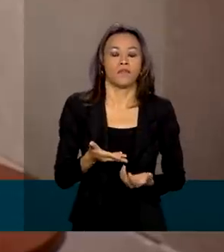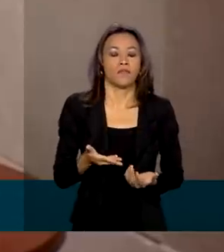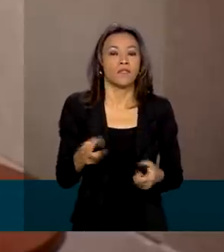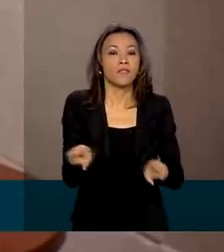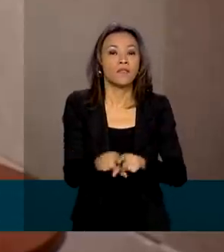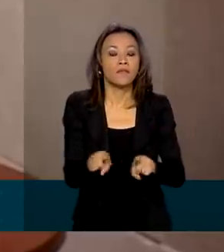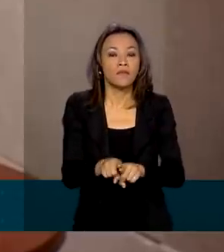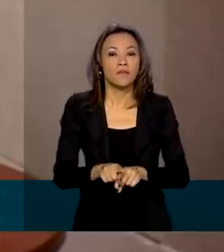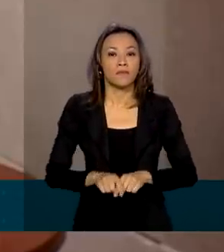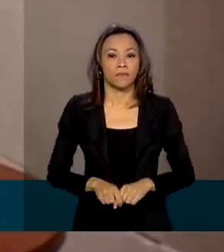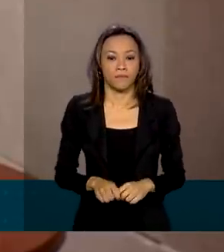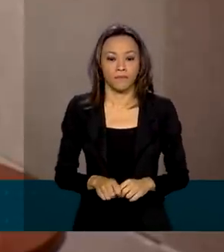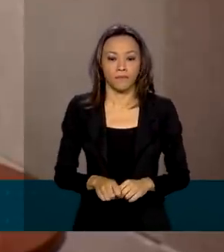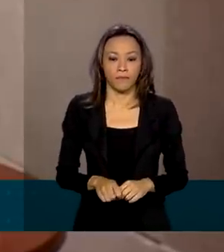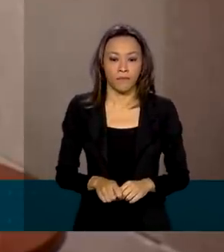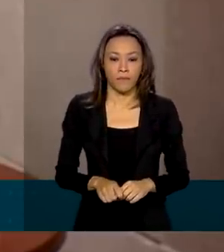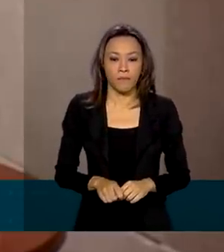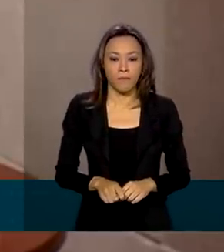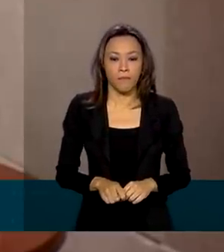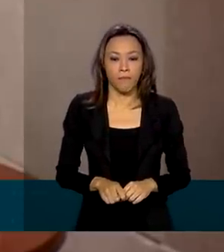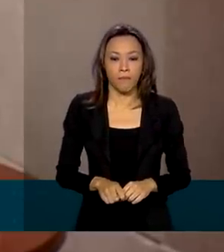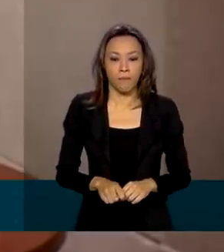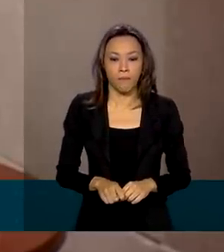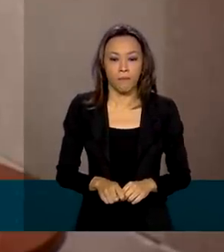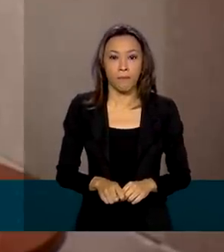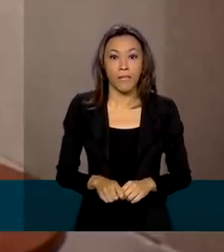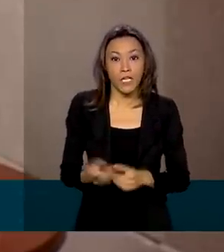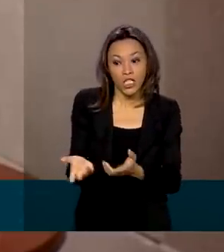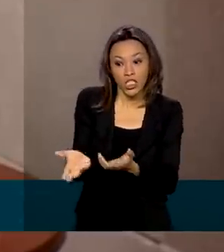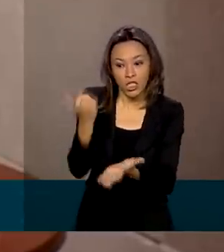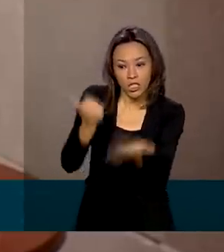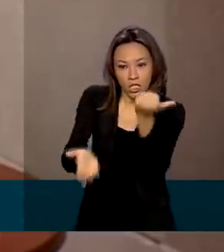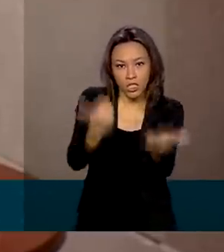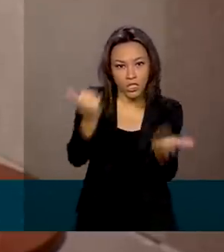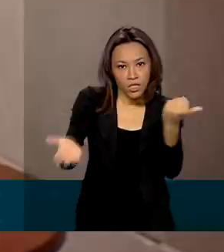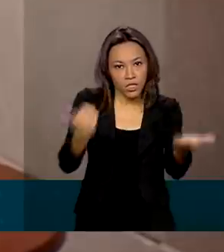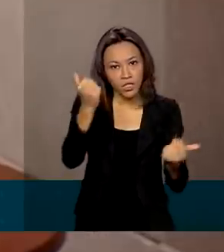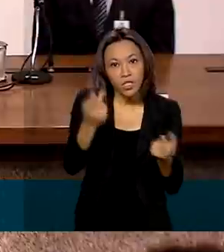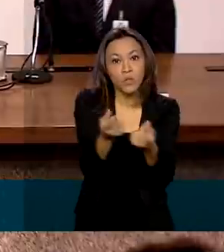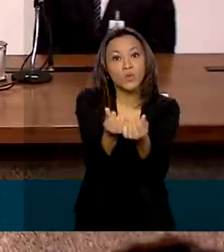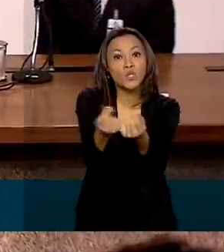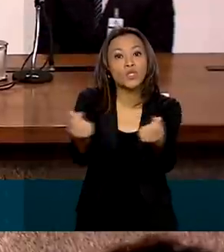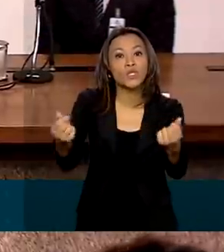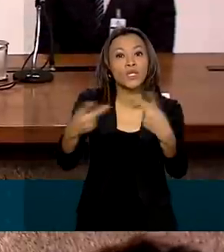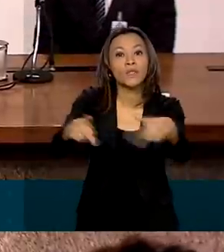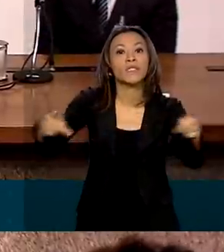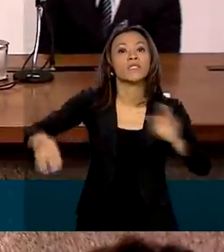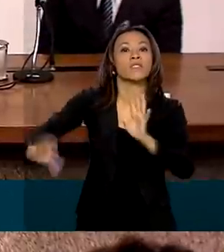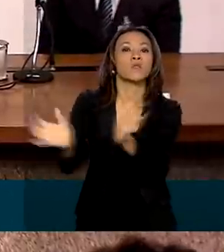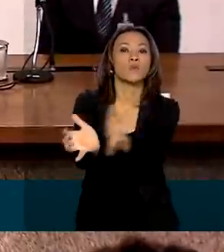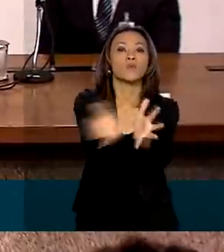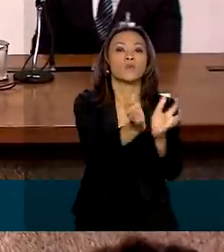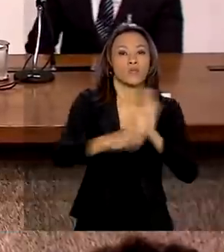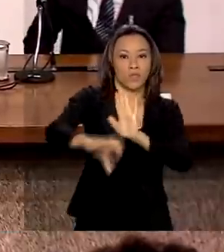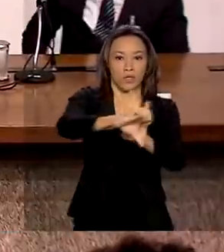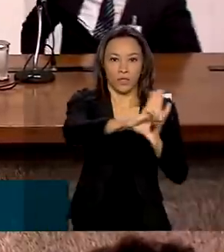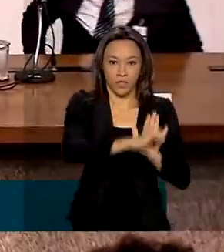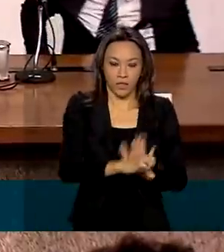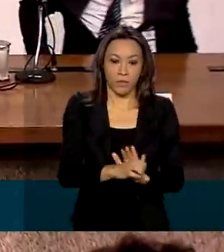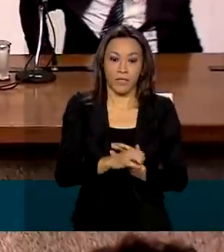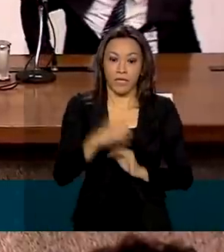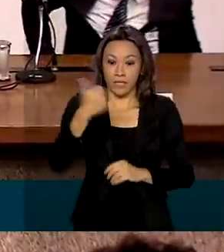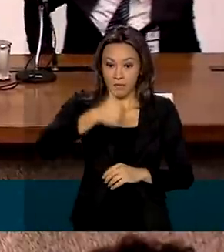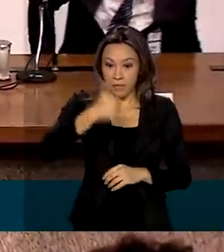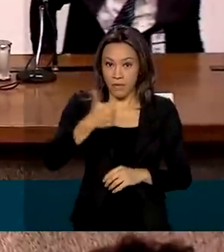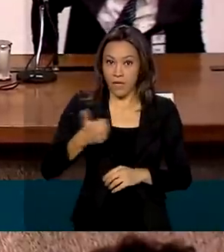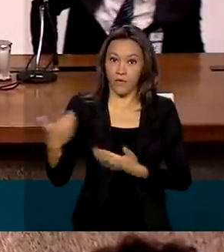e a descapitalização do crime organizado. Nessa primeira etapa, foram convidados a